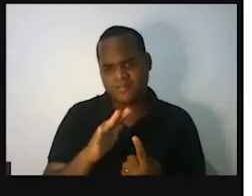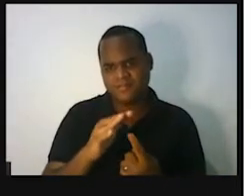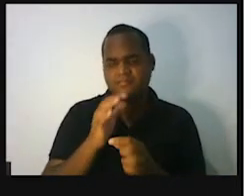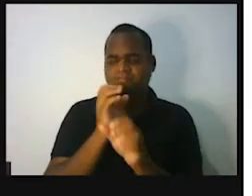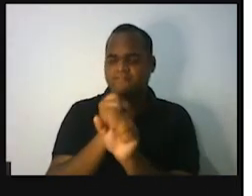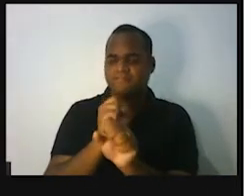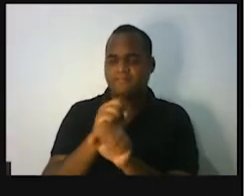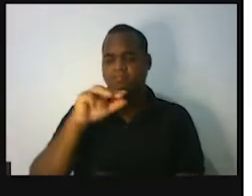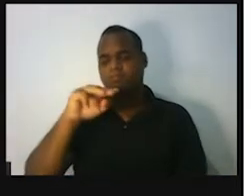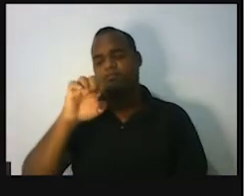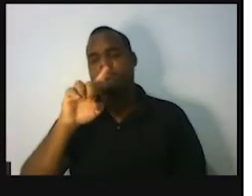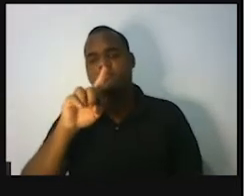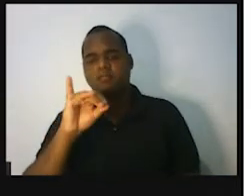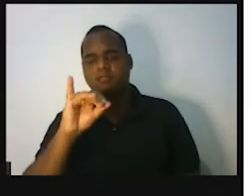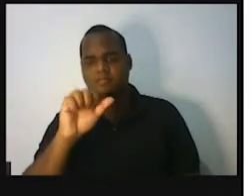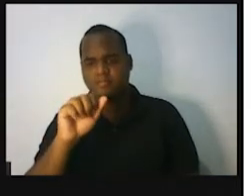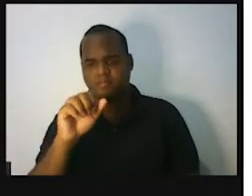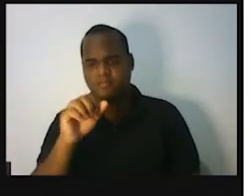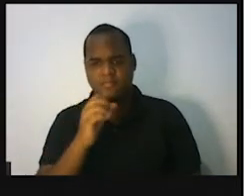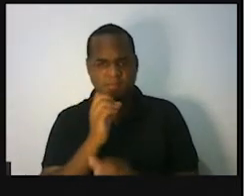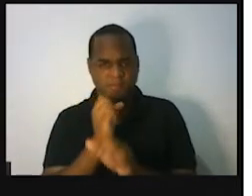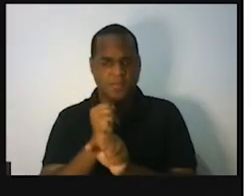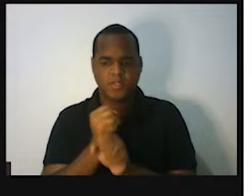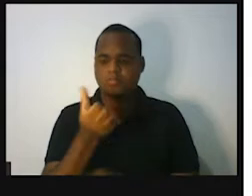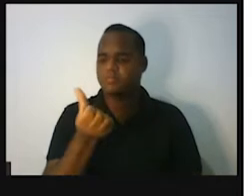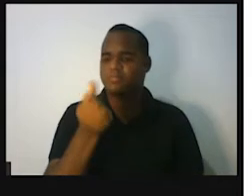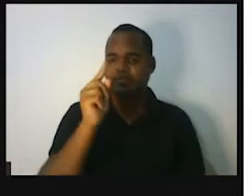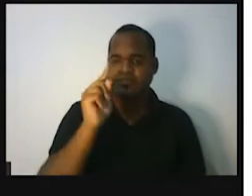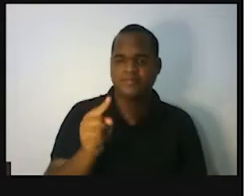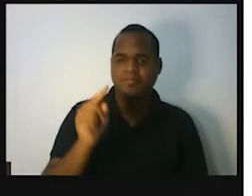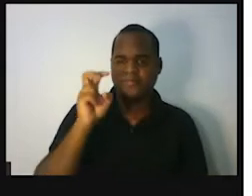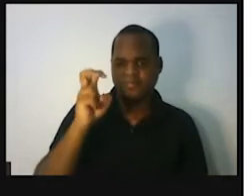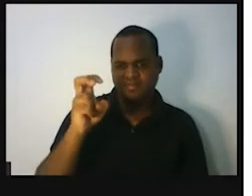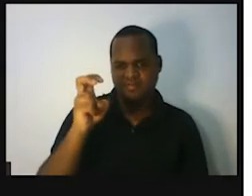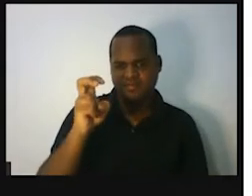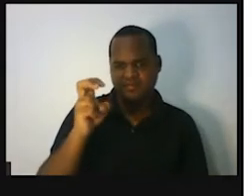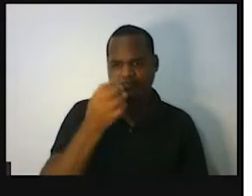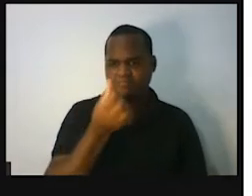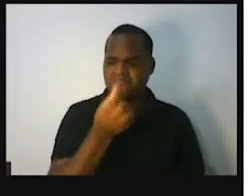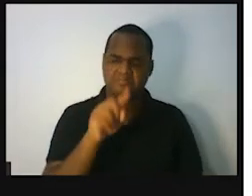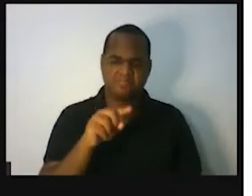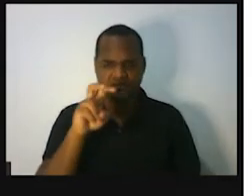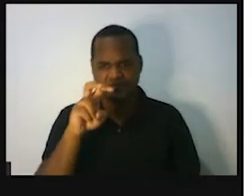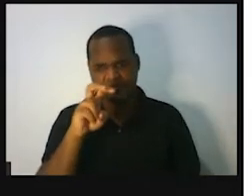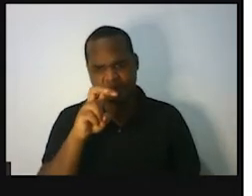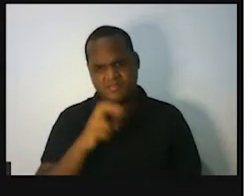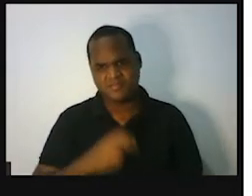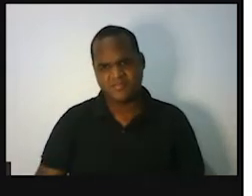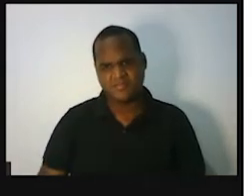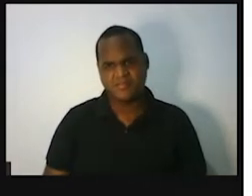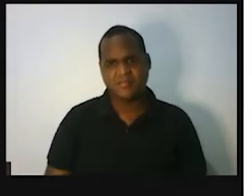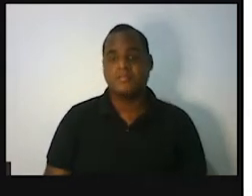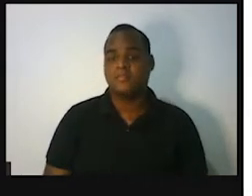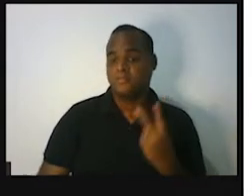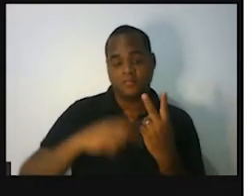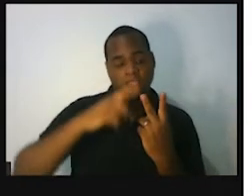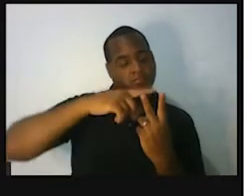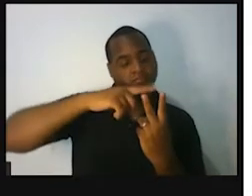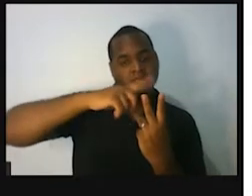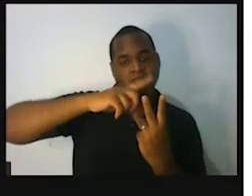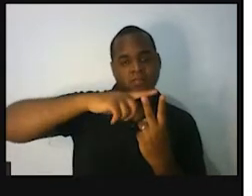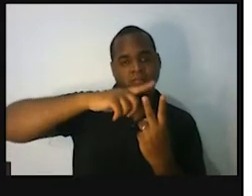alcançou em matemática a nota 6,5. 6,5. Na unidade 2,